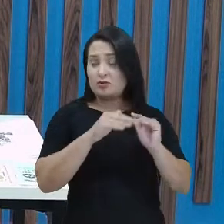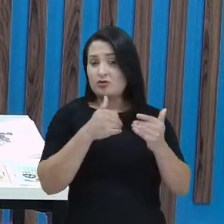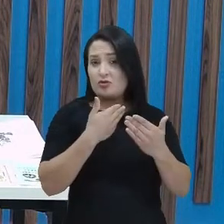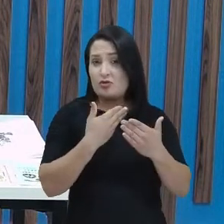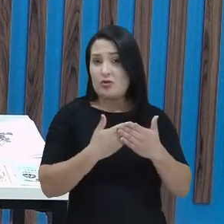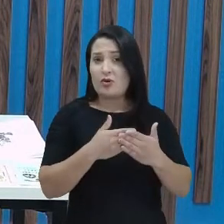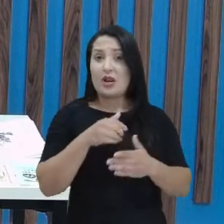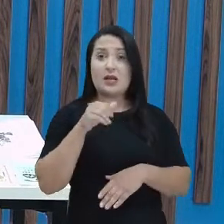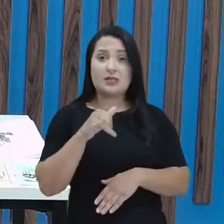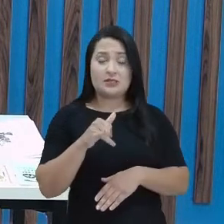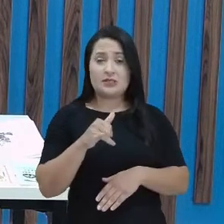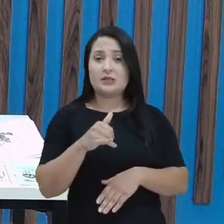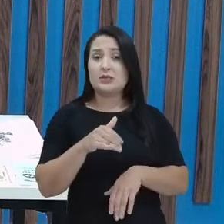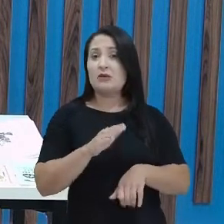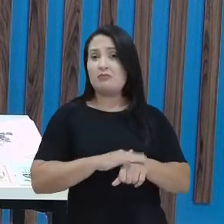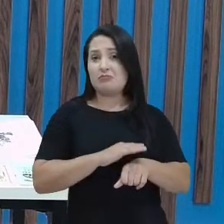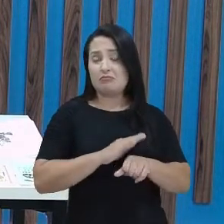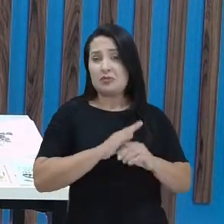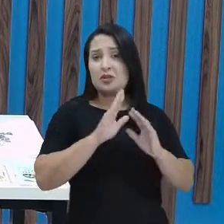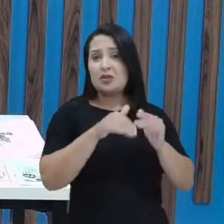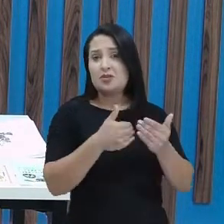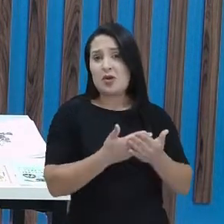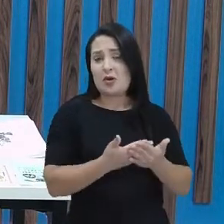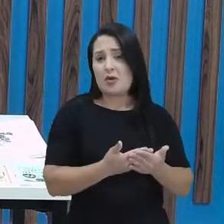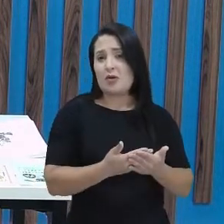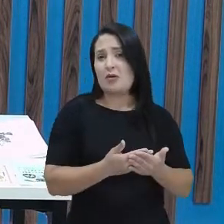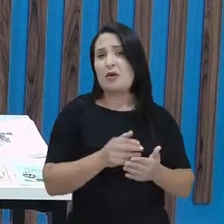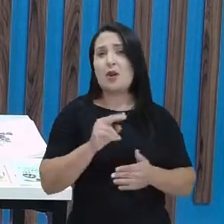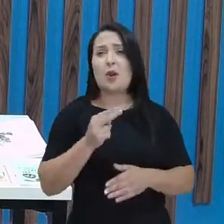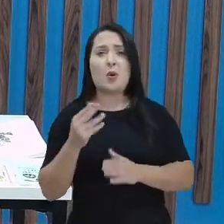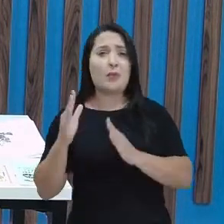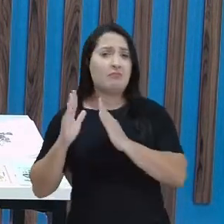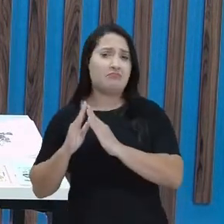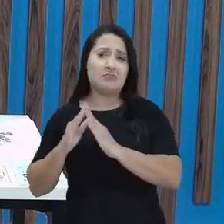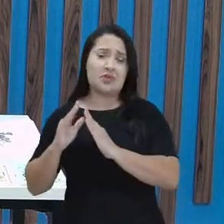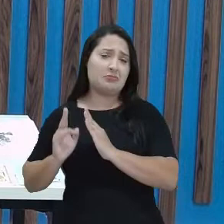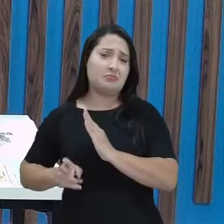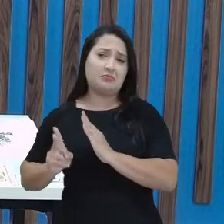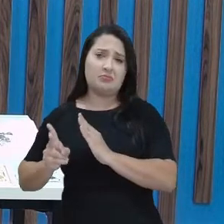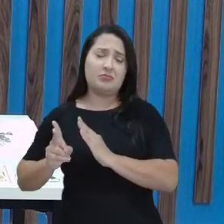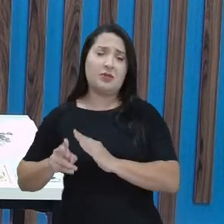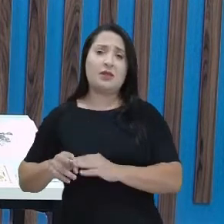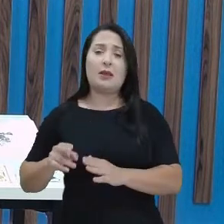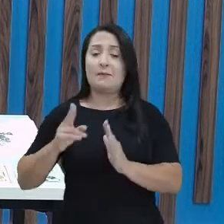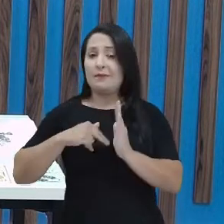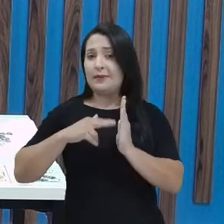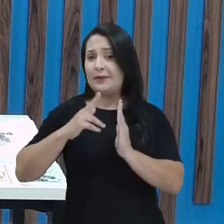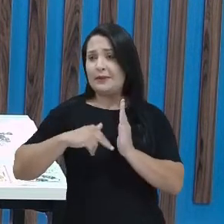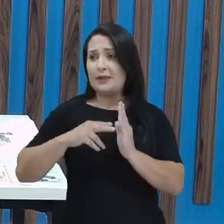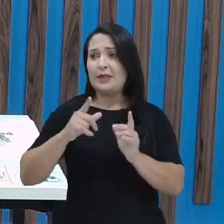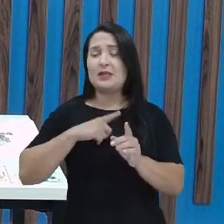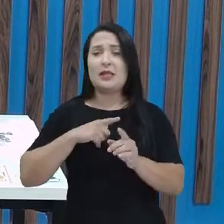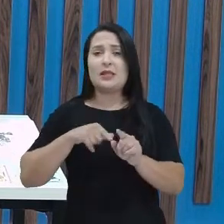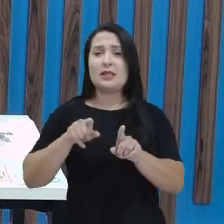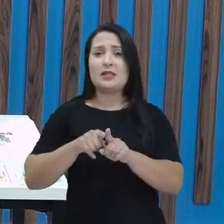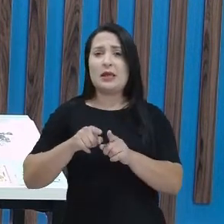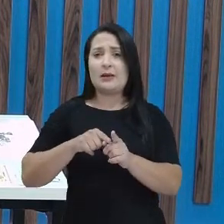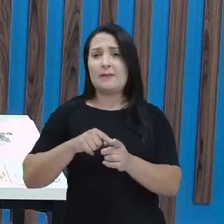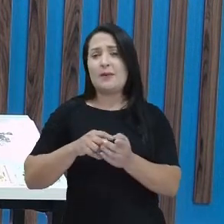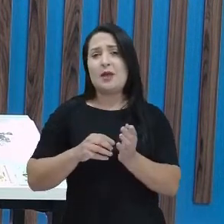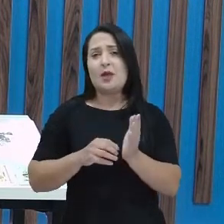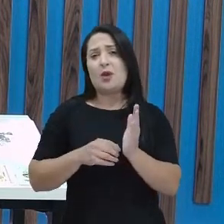caso for fazer na escola, em alguma aula, ou na sua casa mesmo. Um pincel, também existem aqueles rolinhos de